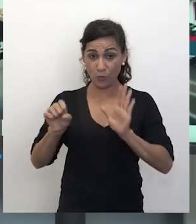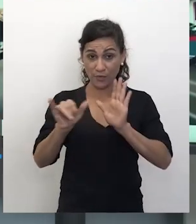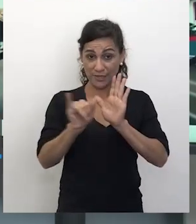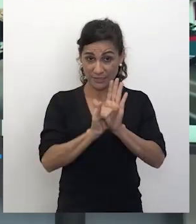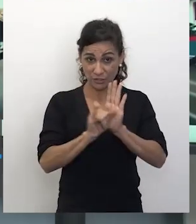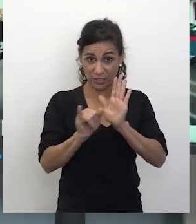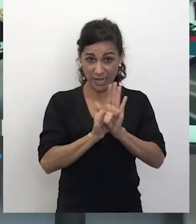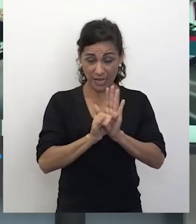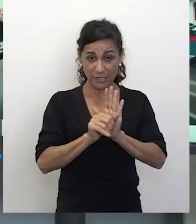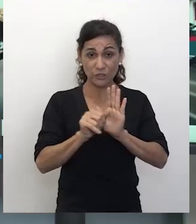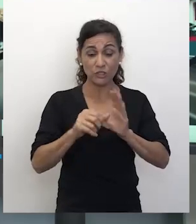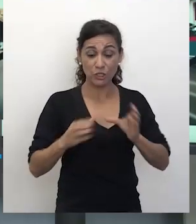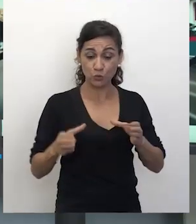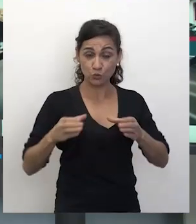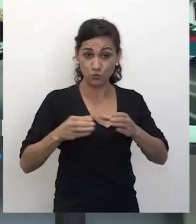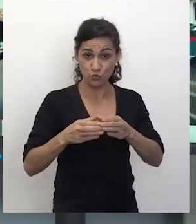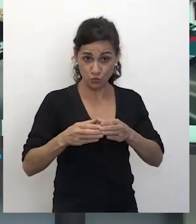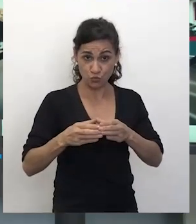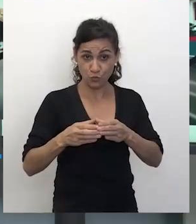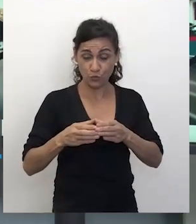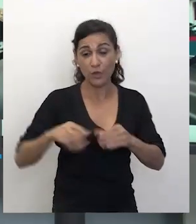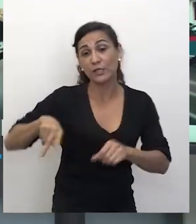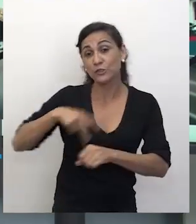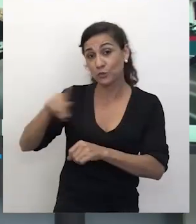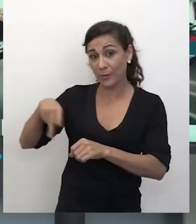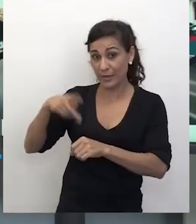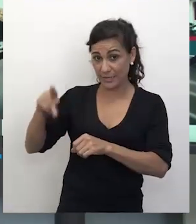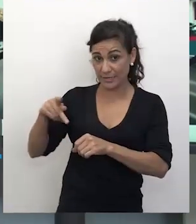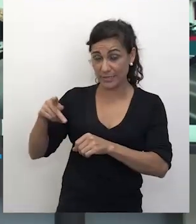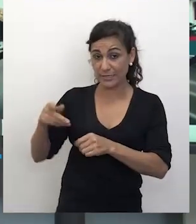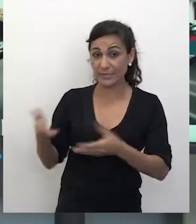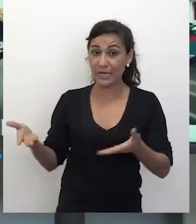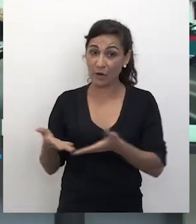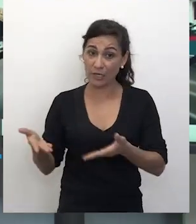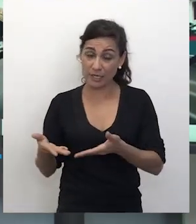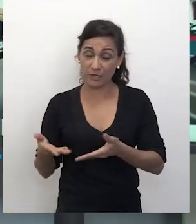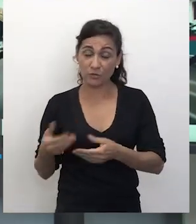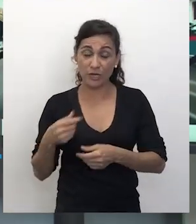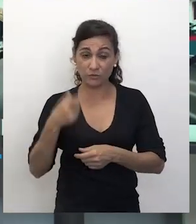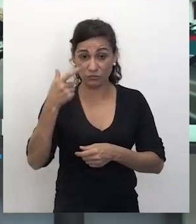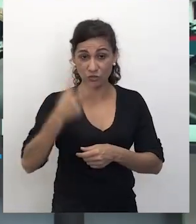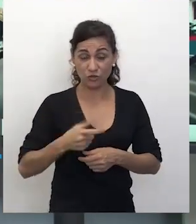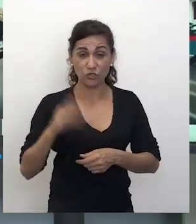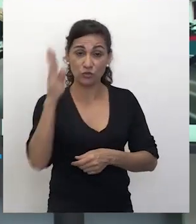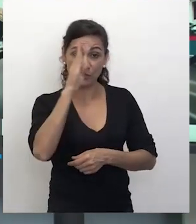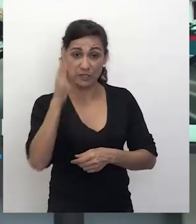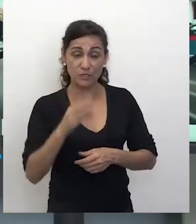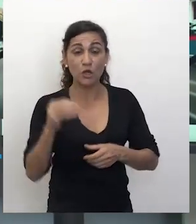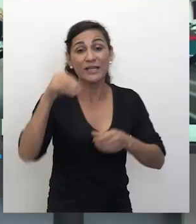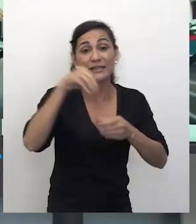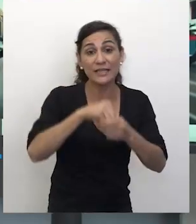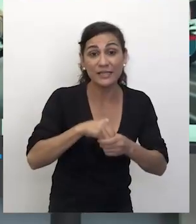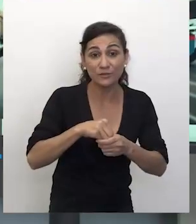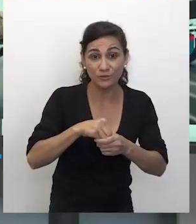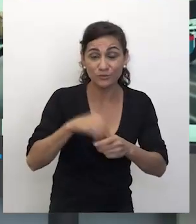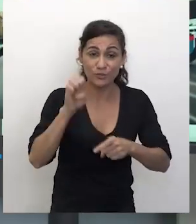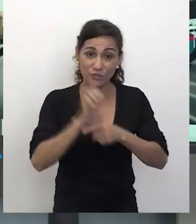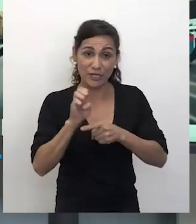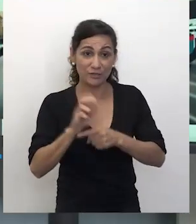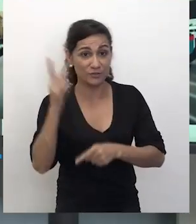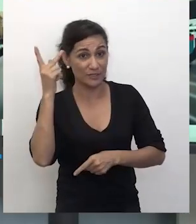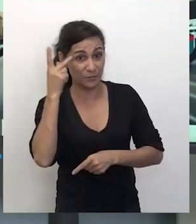definida dentro de um grupo, dentro de um país, no nosso caso é o Brasil, dentro do estado de São Paulo,